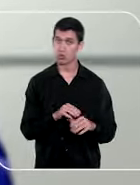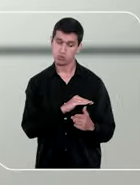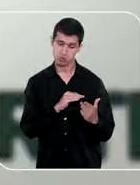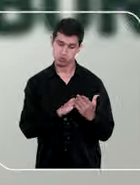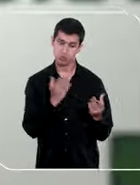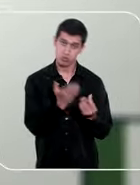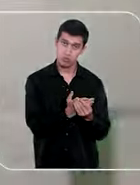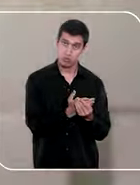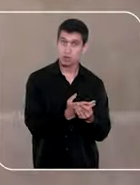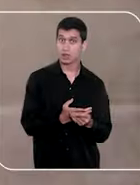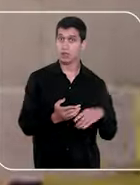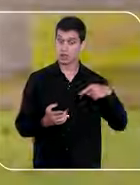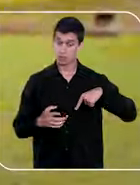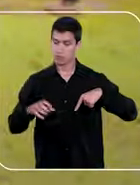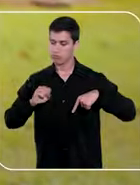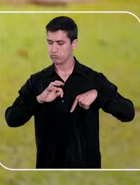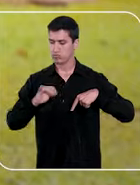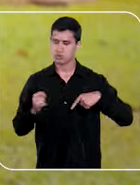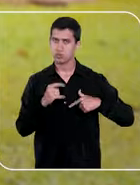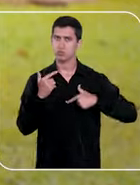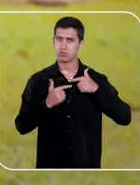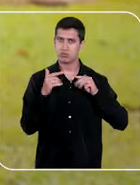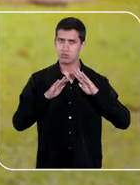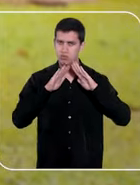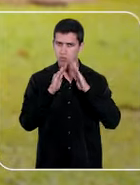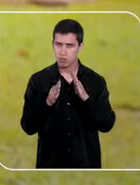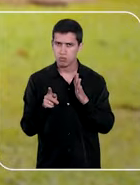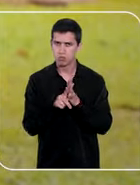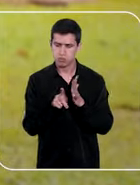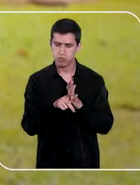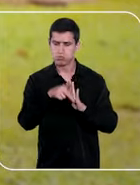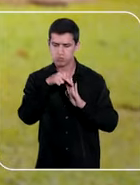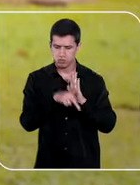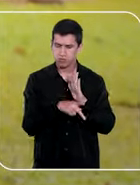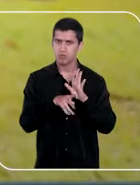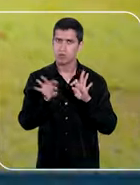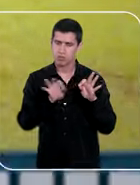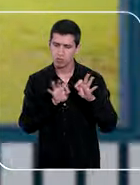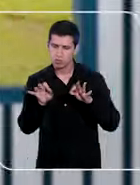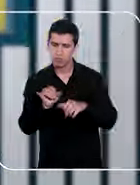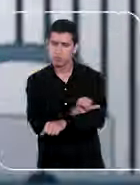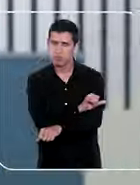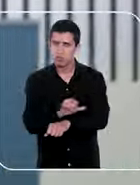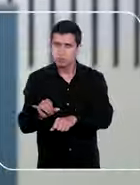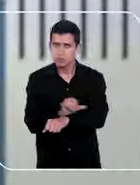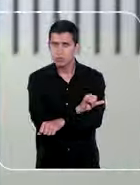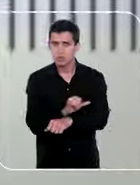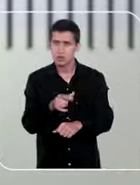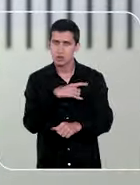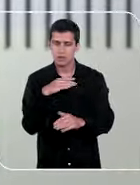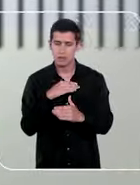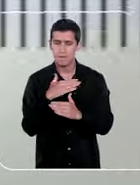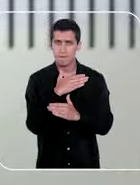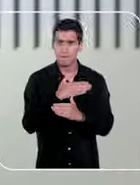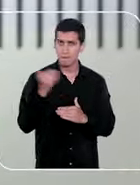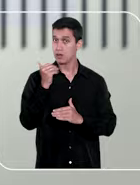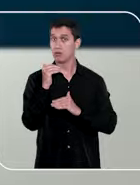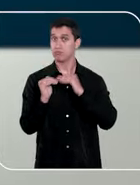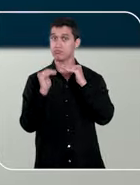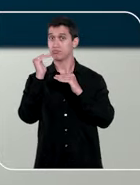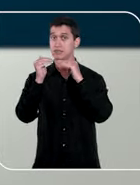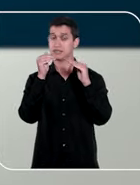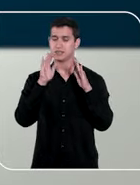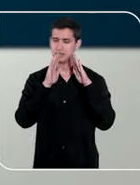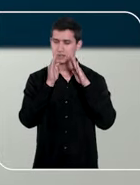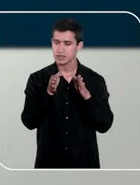ações, que o STJ trabalha, direcionado por um planejamento estratégico eficiente e cada vez mais